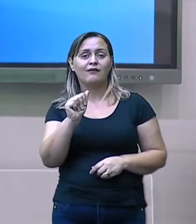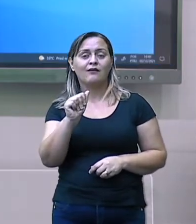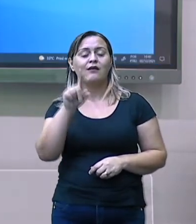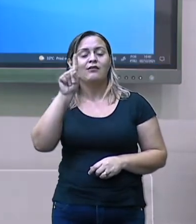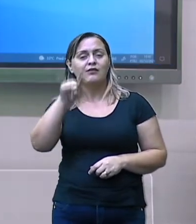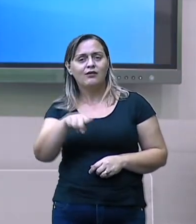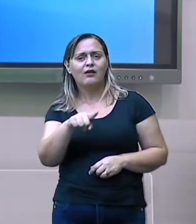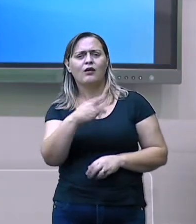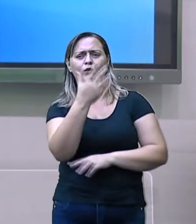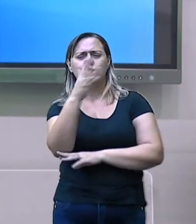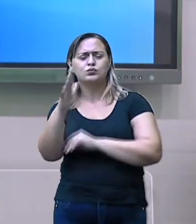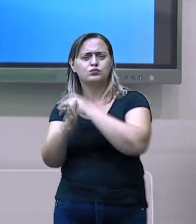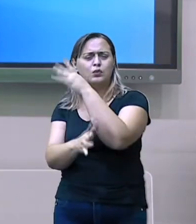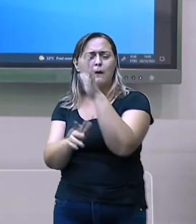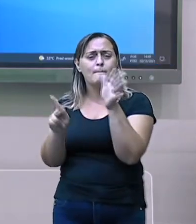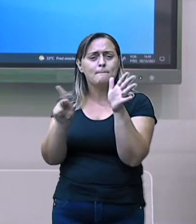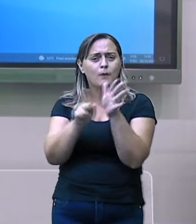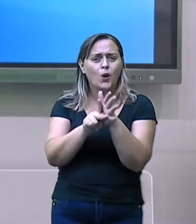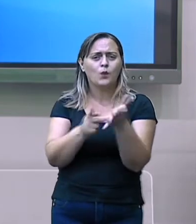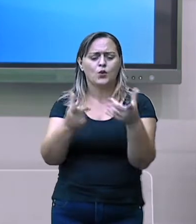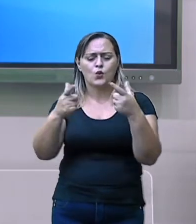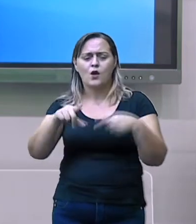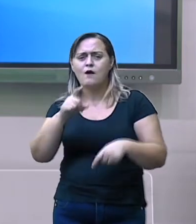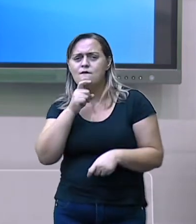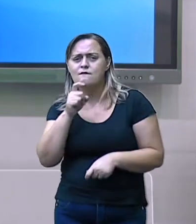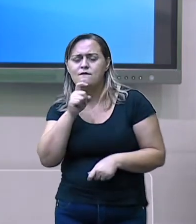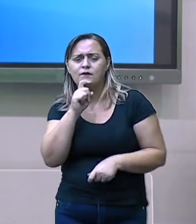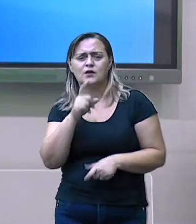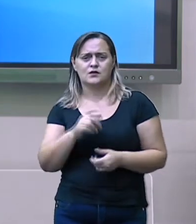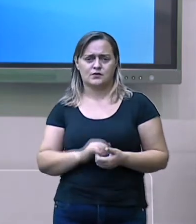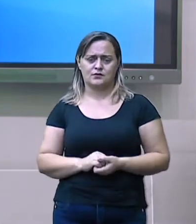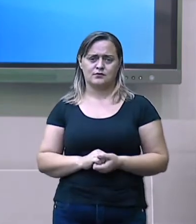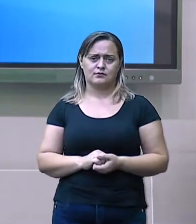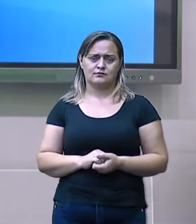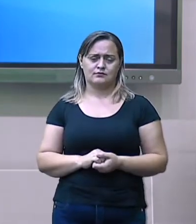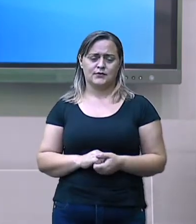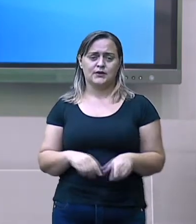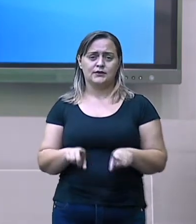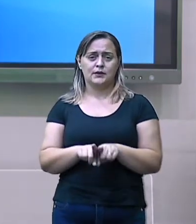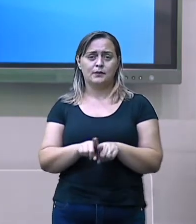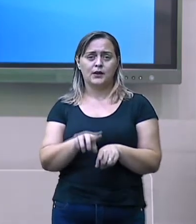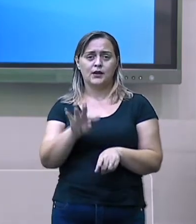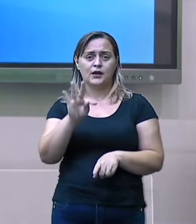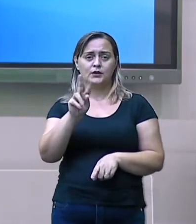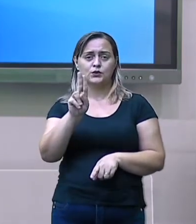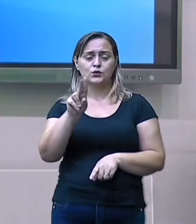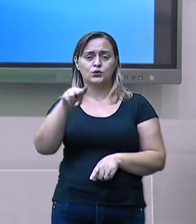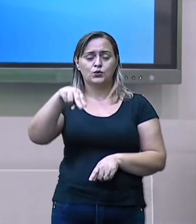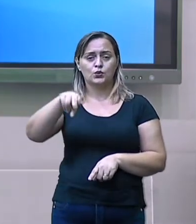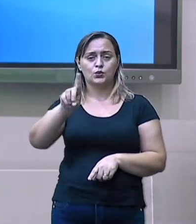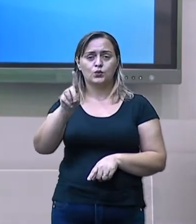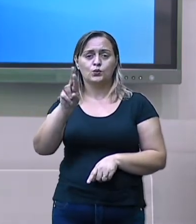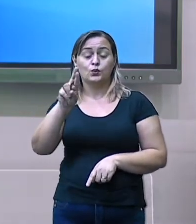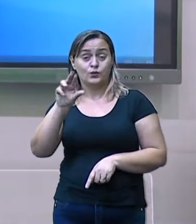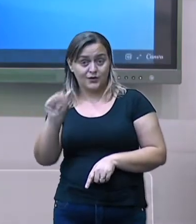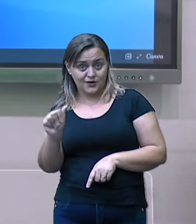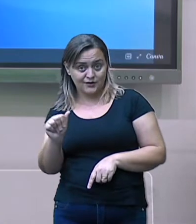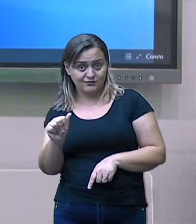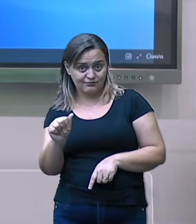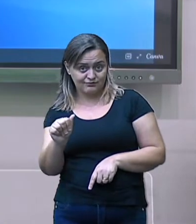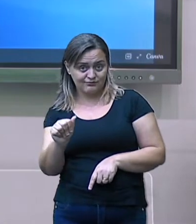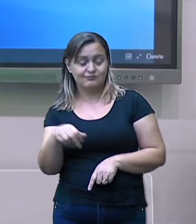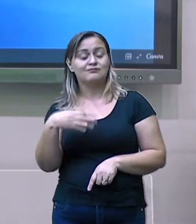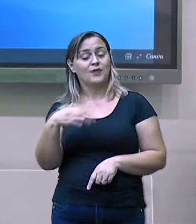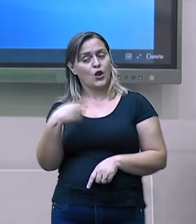ainda a tundra, que é específica. Tá certo? E uma coisa interessante.